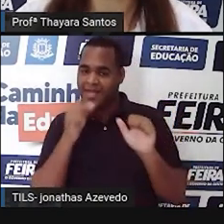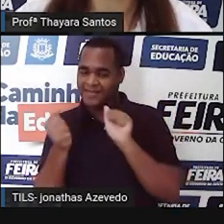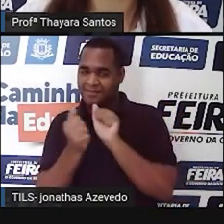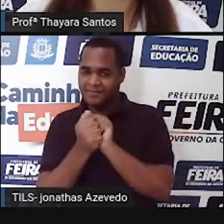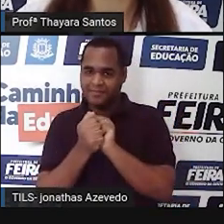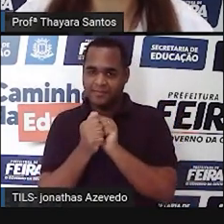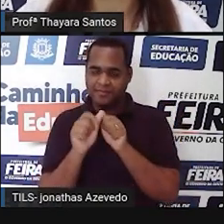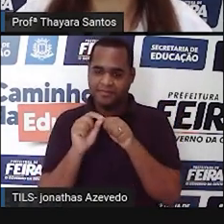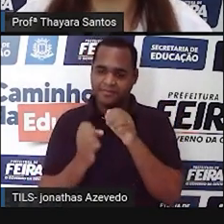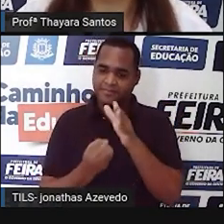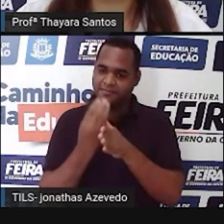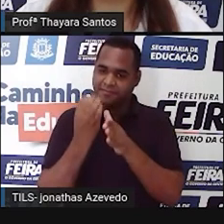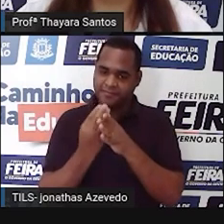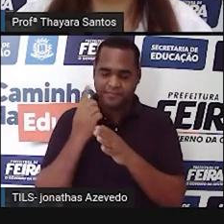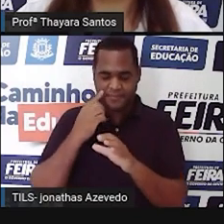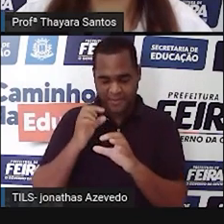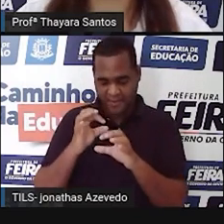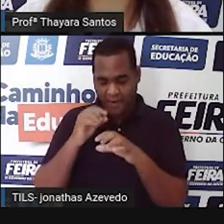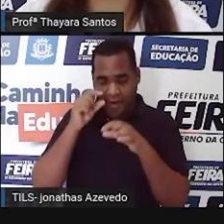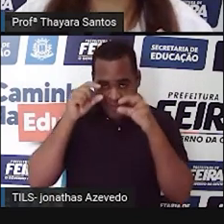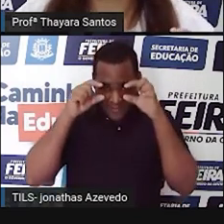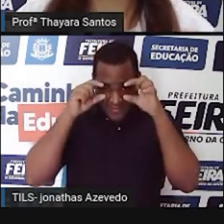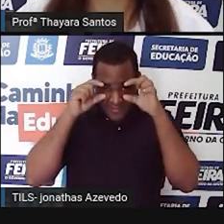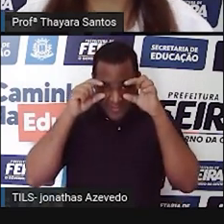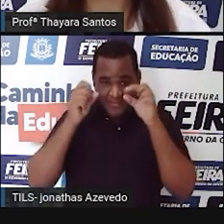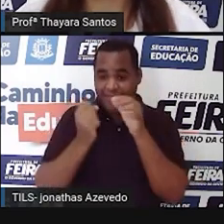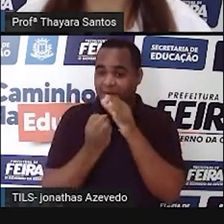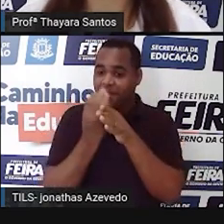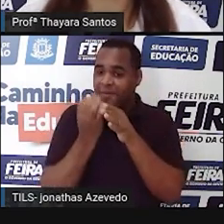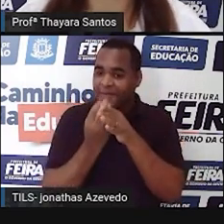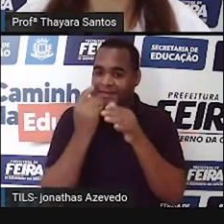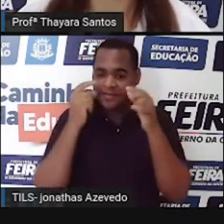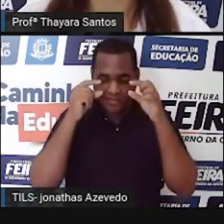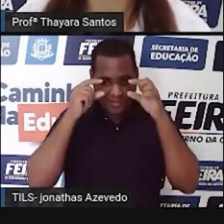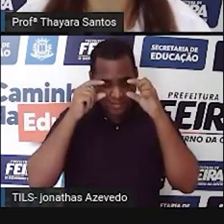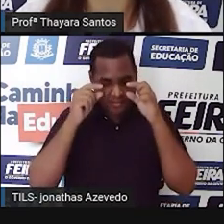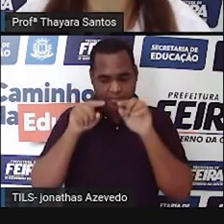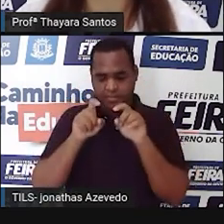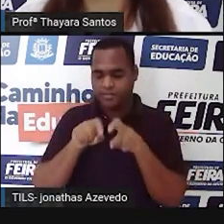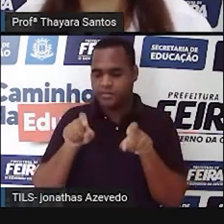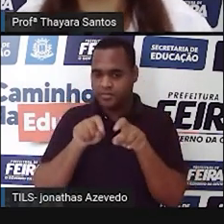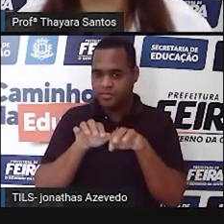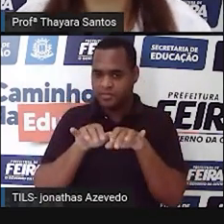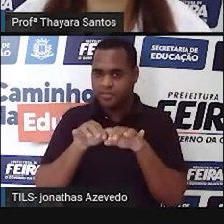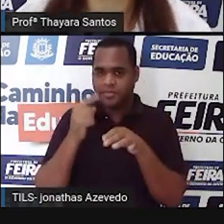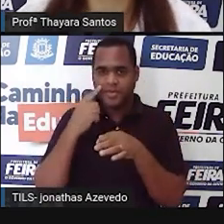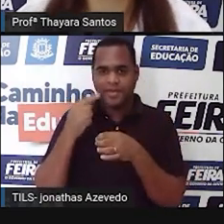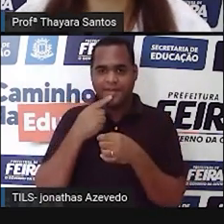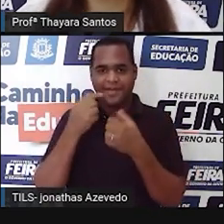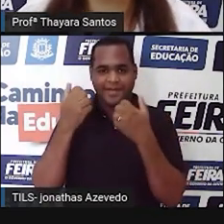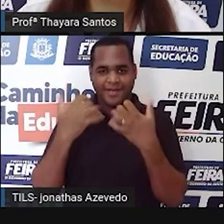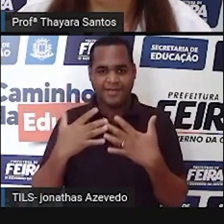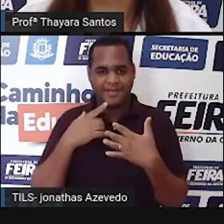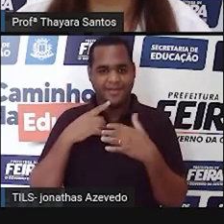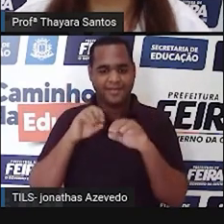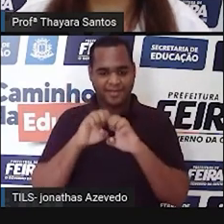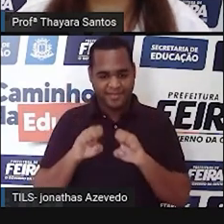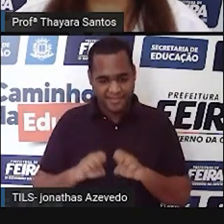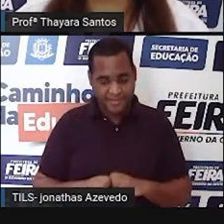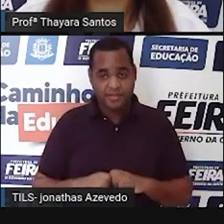fabricantes de lentes de óculos naquela época. Então, eles tiveram ali no insight e resolveram criar uma estrutura que foi o primeiro microscópio.